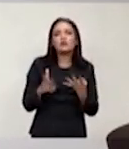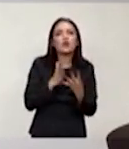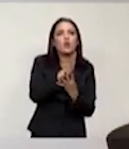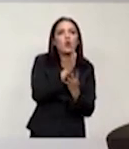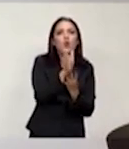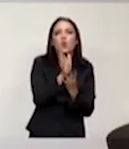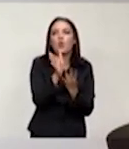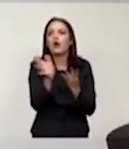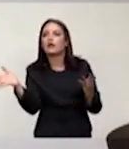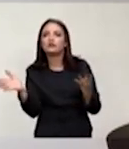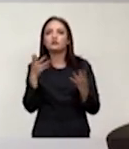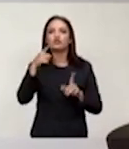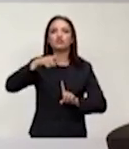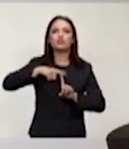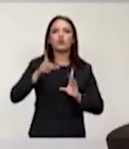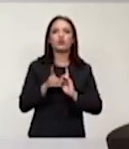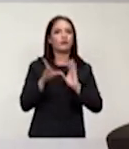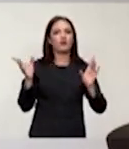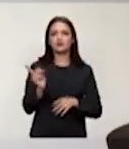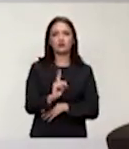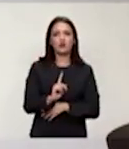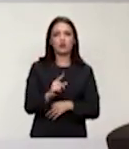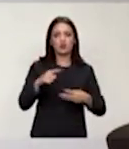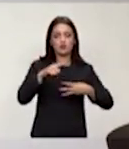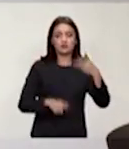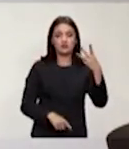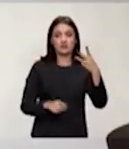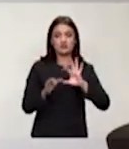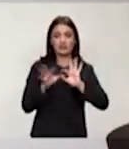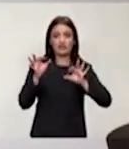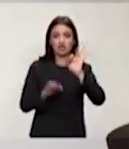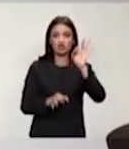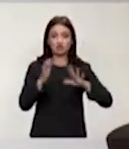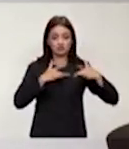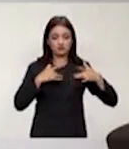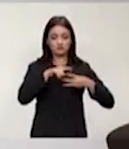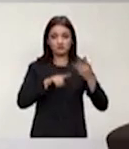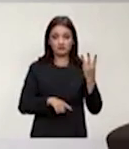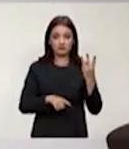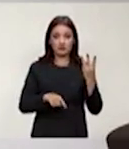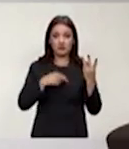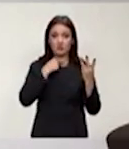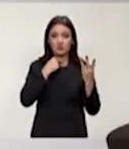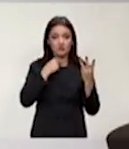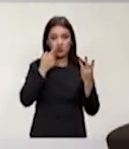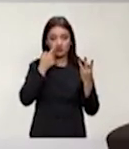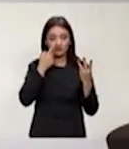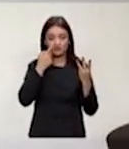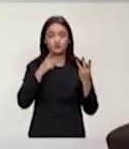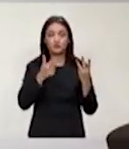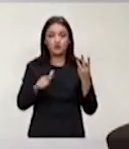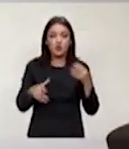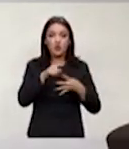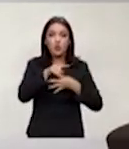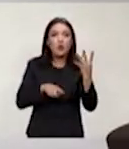democráticas. A liberdade, justiça e a solidariedade não pode se limitar a quatro linhas. Não, não existe quatro linhas, existe